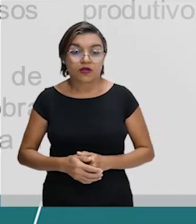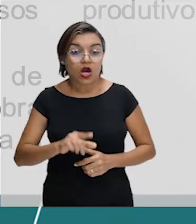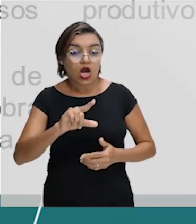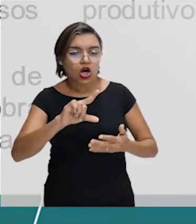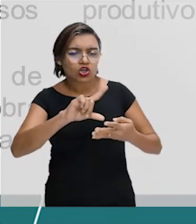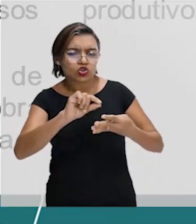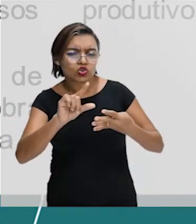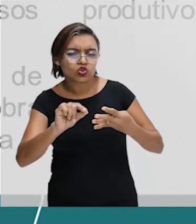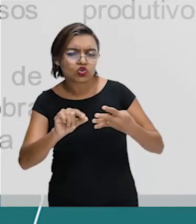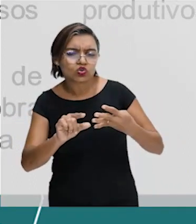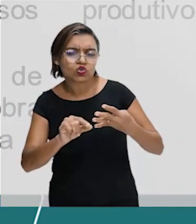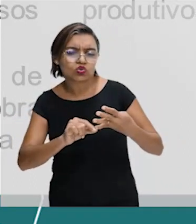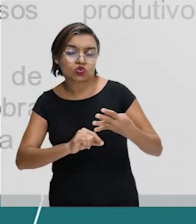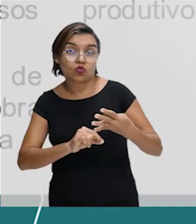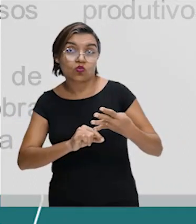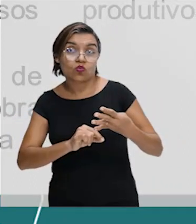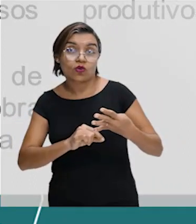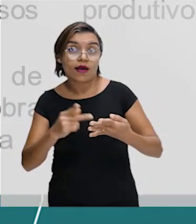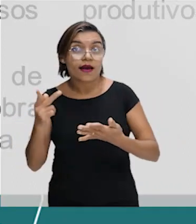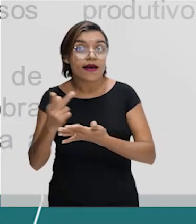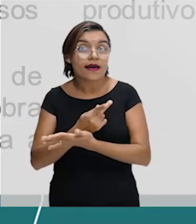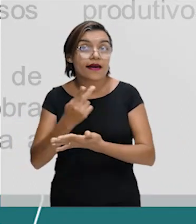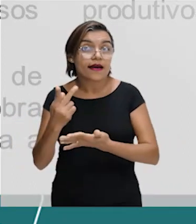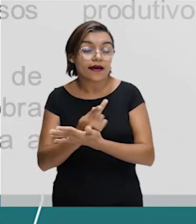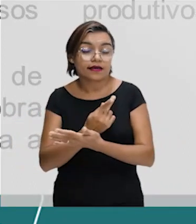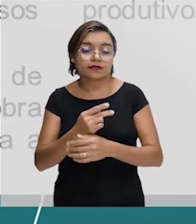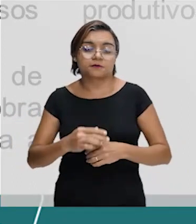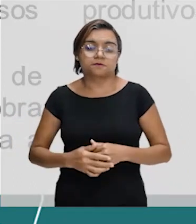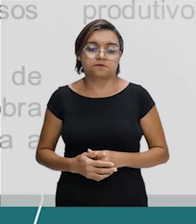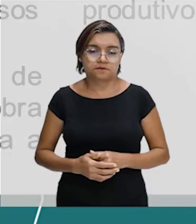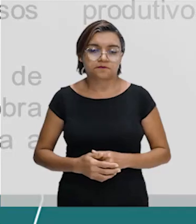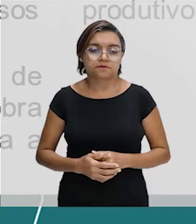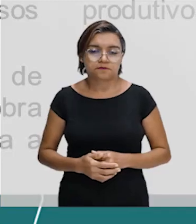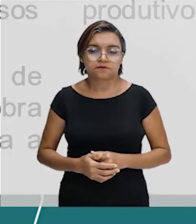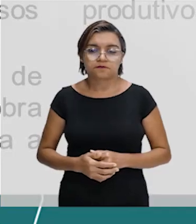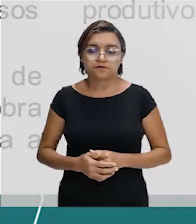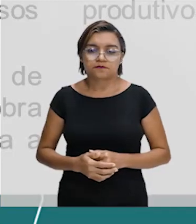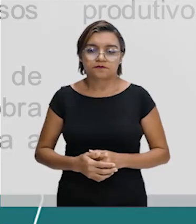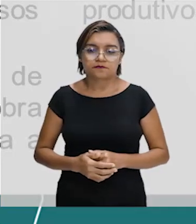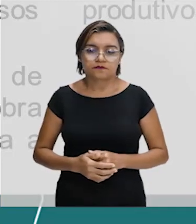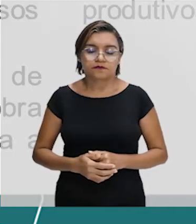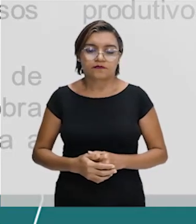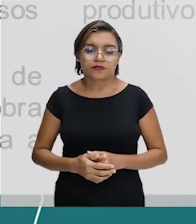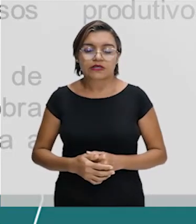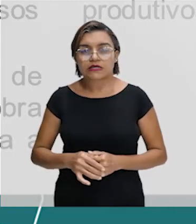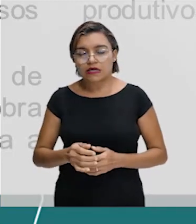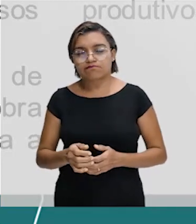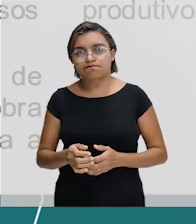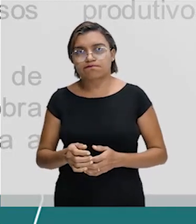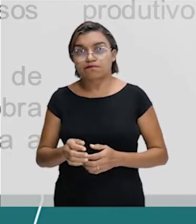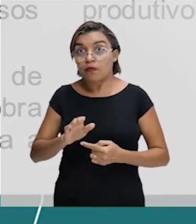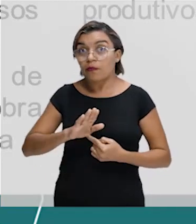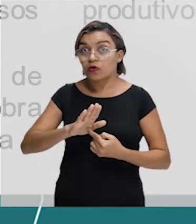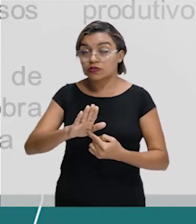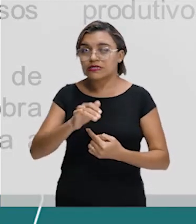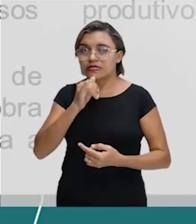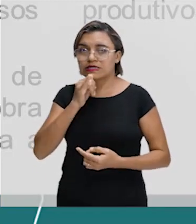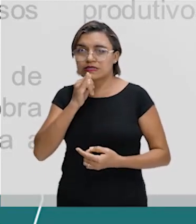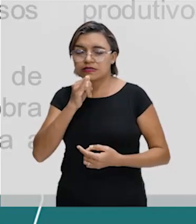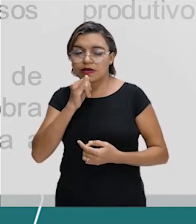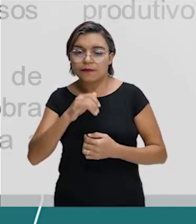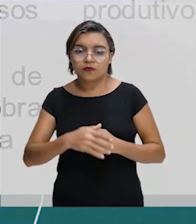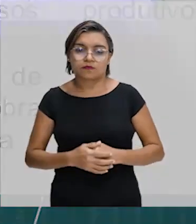Em relação ao processo da globalização. Eu sempre gosto de frisar em questões que pedem o termo incorreto,